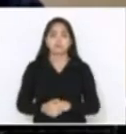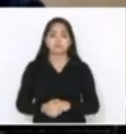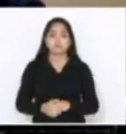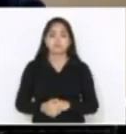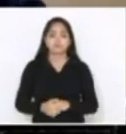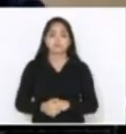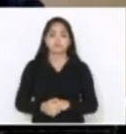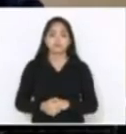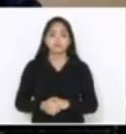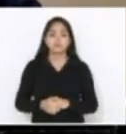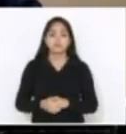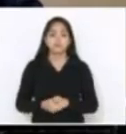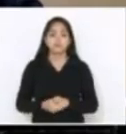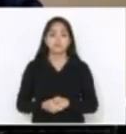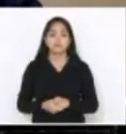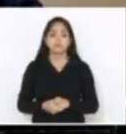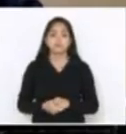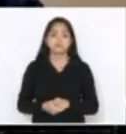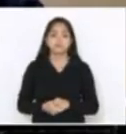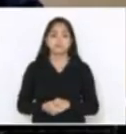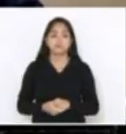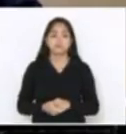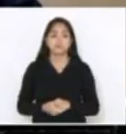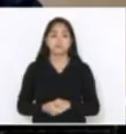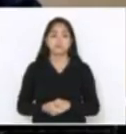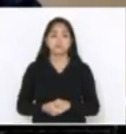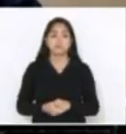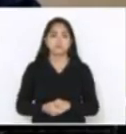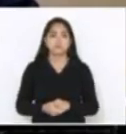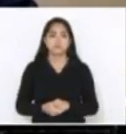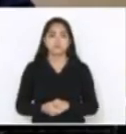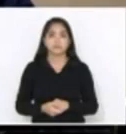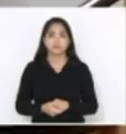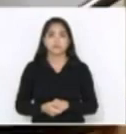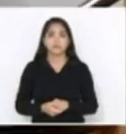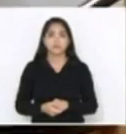iniciou o debate naquela sessão extraordinária. Vossa Excelência tem a palavra.